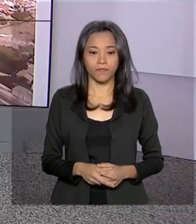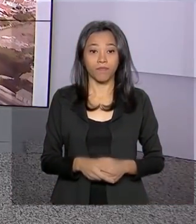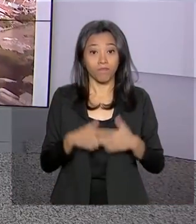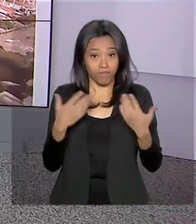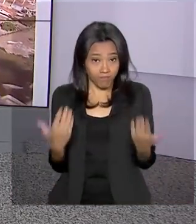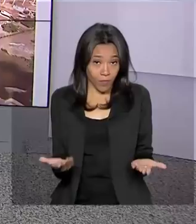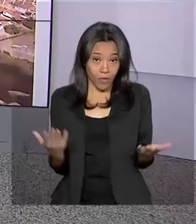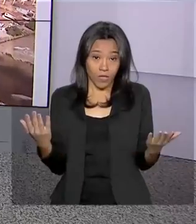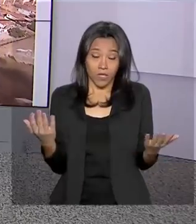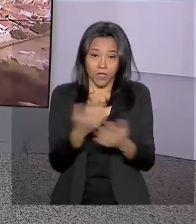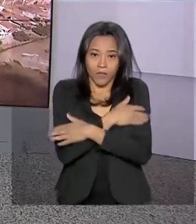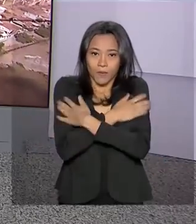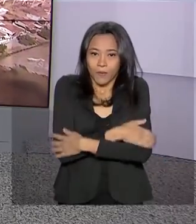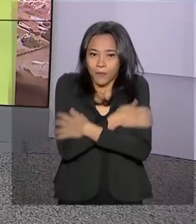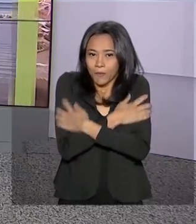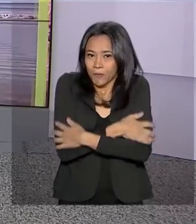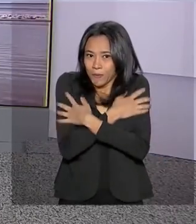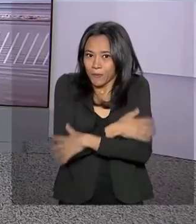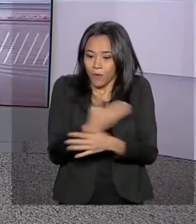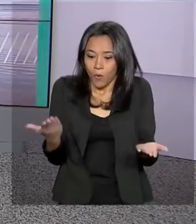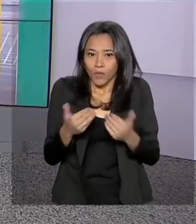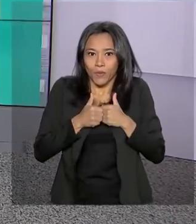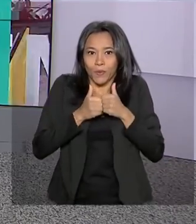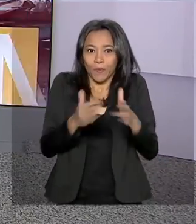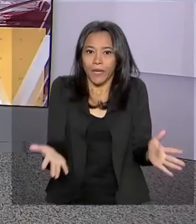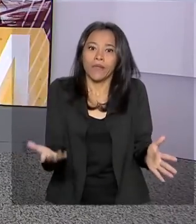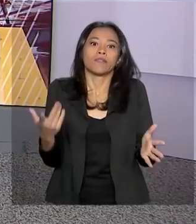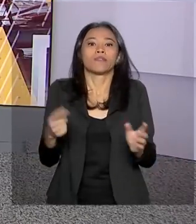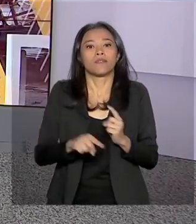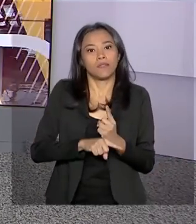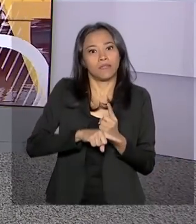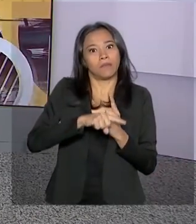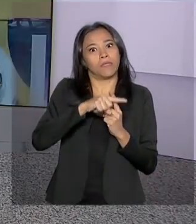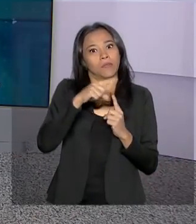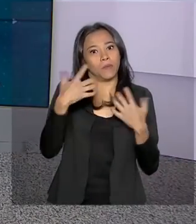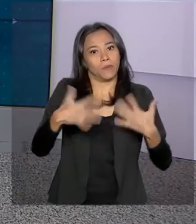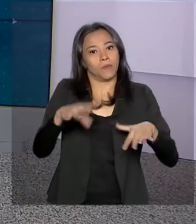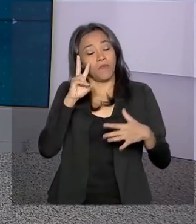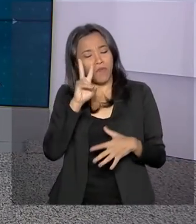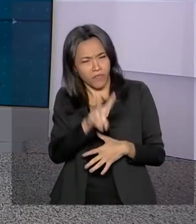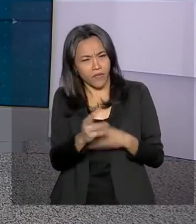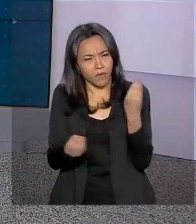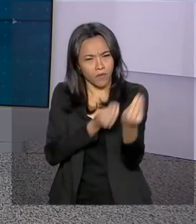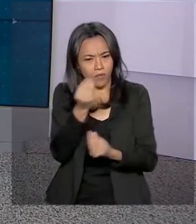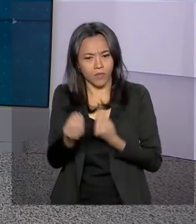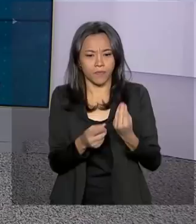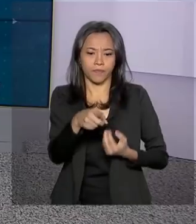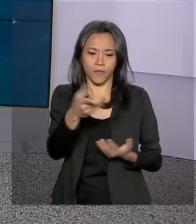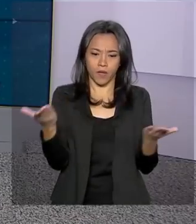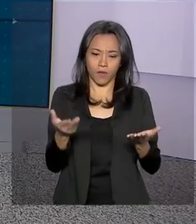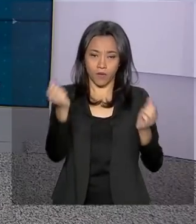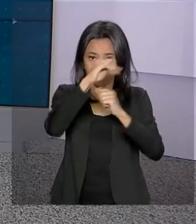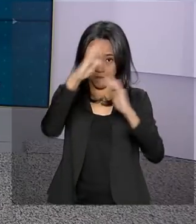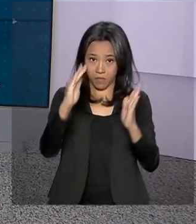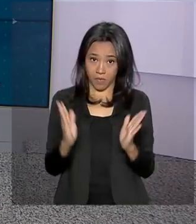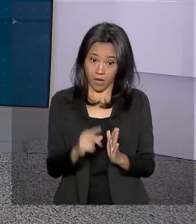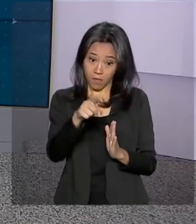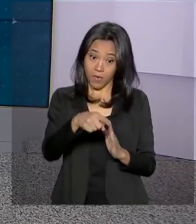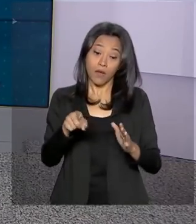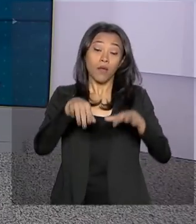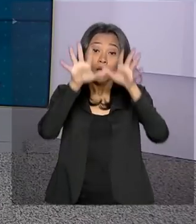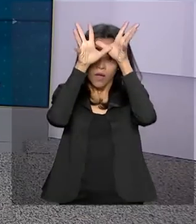Bom, o inverno está começando hoje e a previsão é de temperatura acima da média. Vamos, então, ao nosso mapa. Olha só, em Manaus nós temos